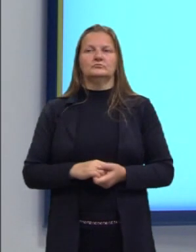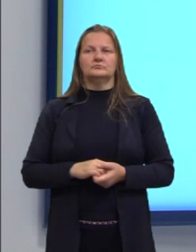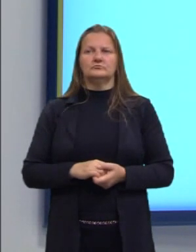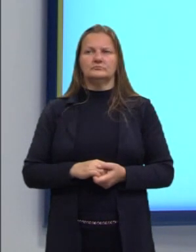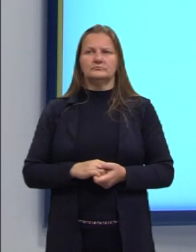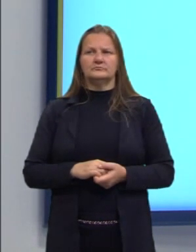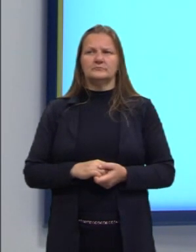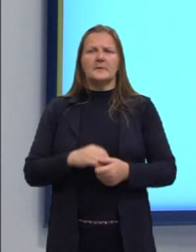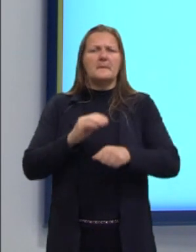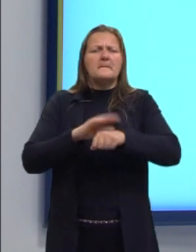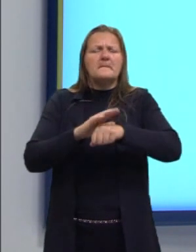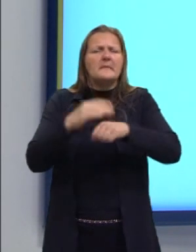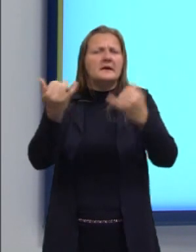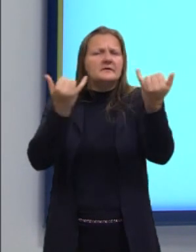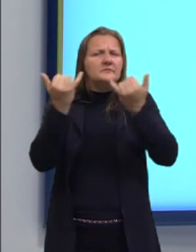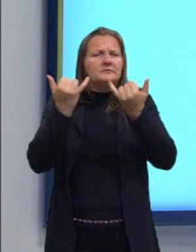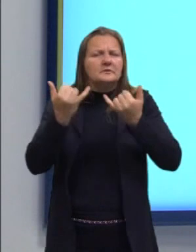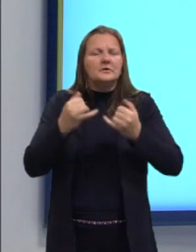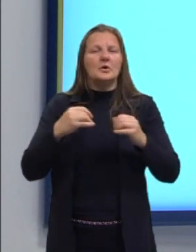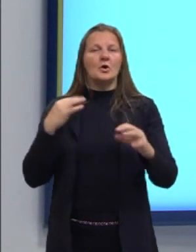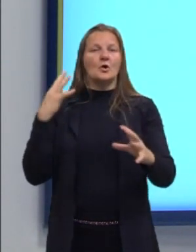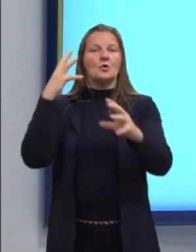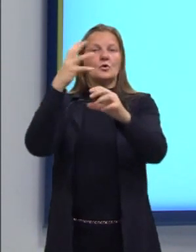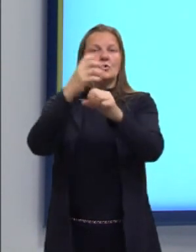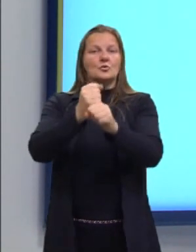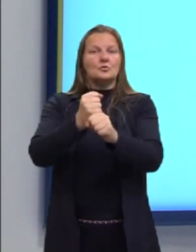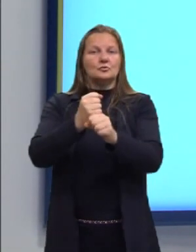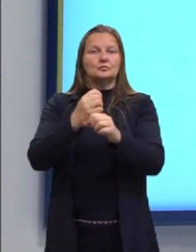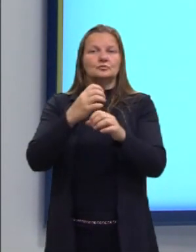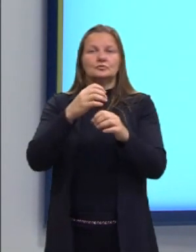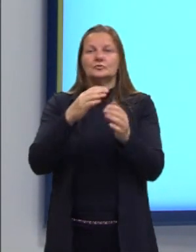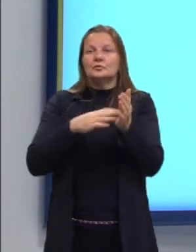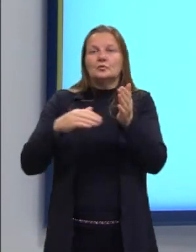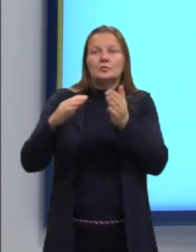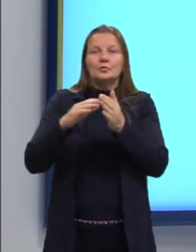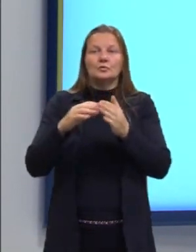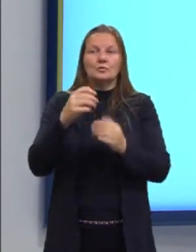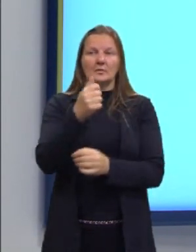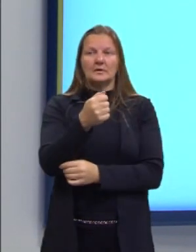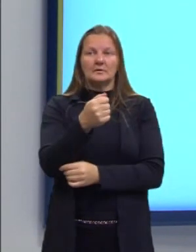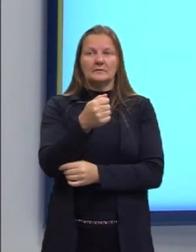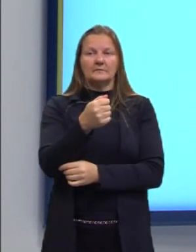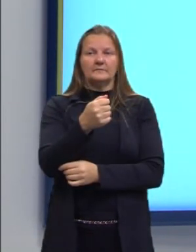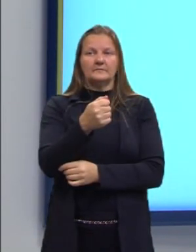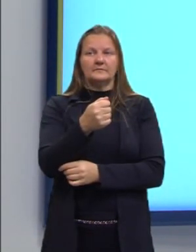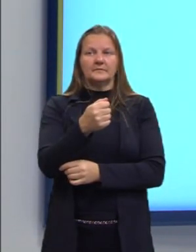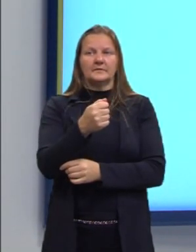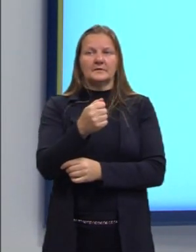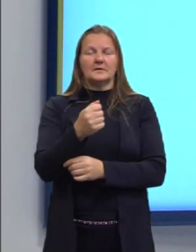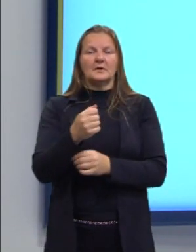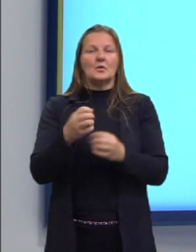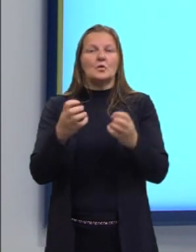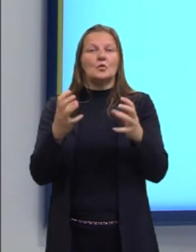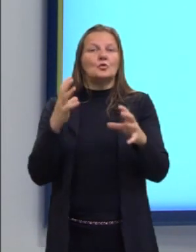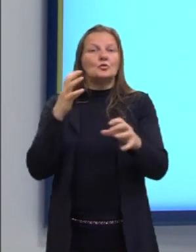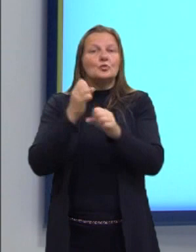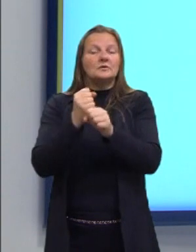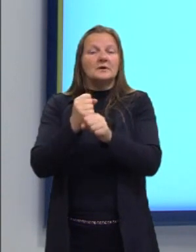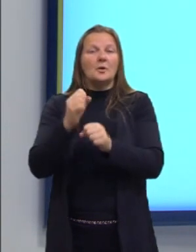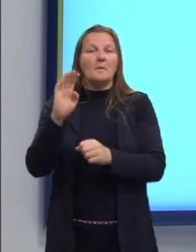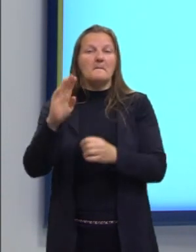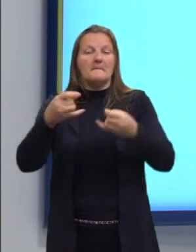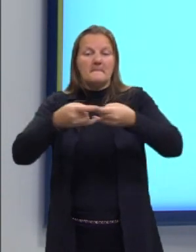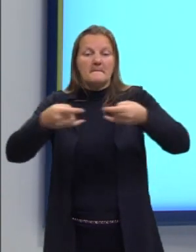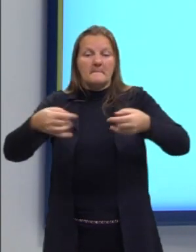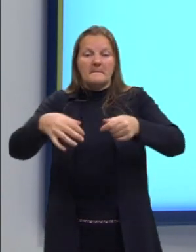O que que mais nós temos? Temos o total de alunos, eu vou chamar aqui de A, e o total de bilhetes eu vou chamar de B,